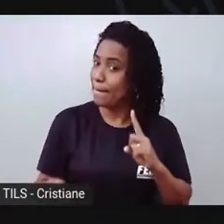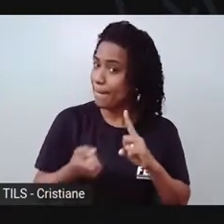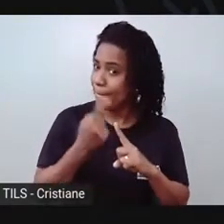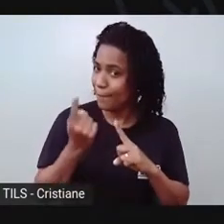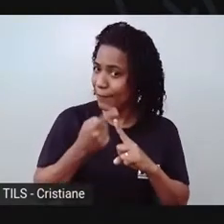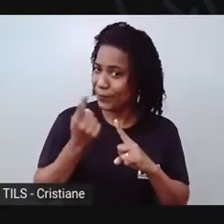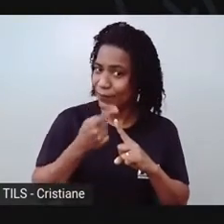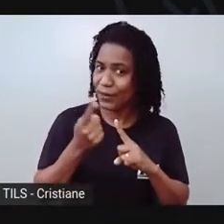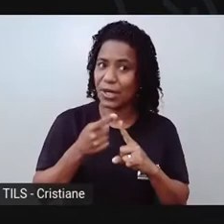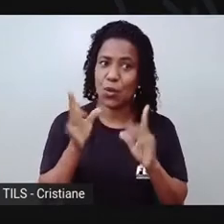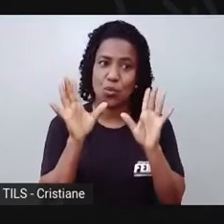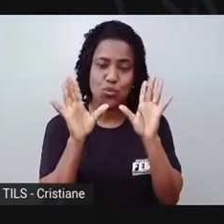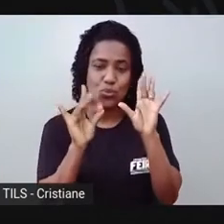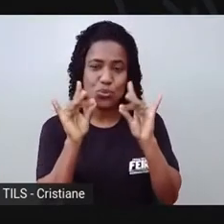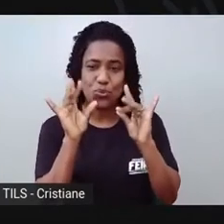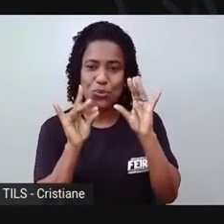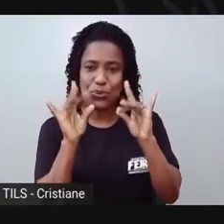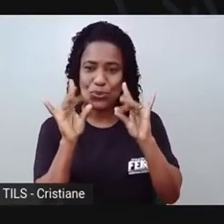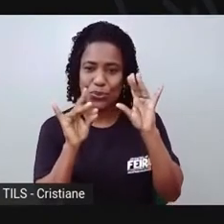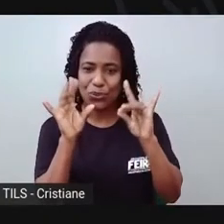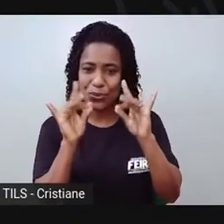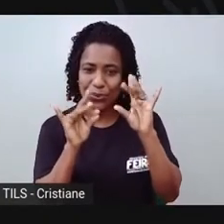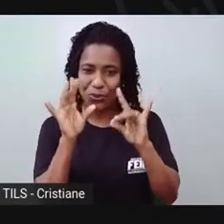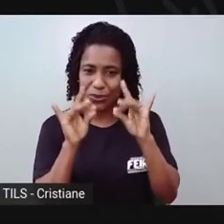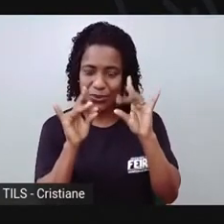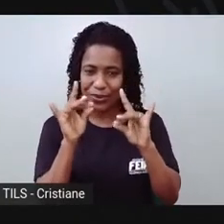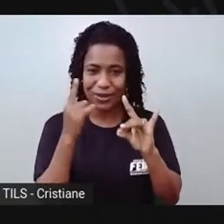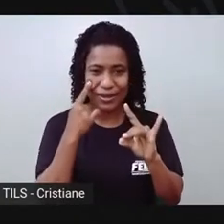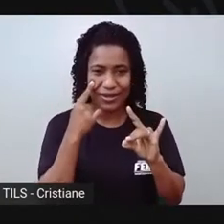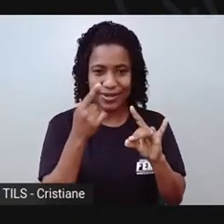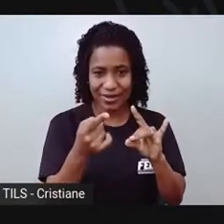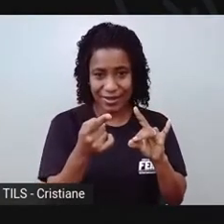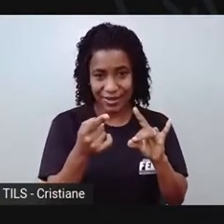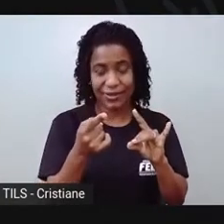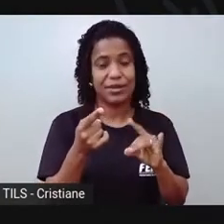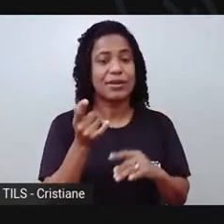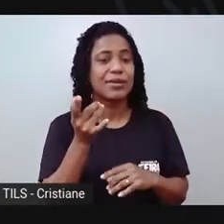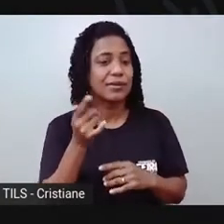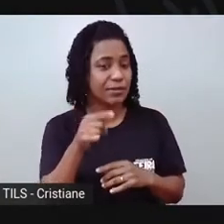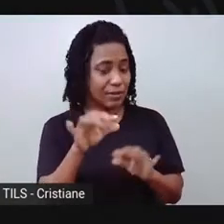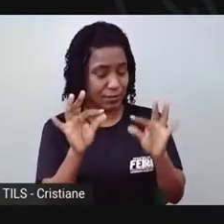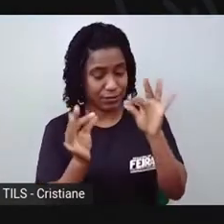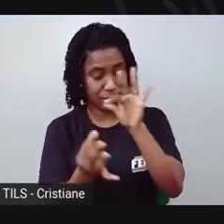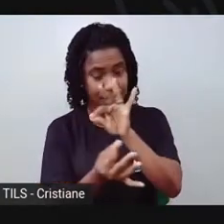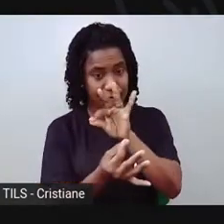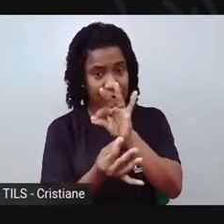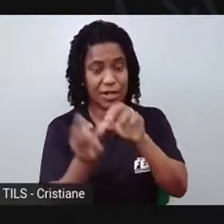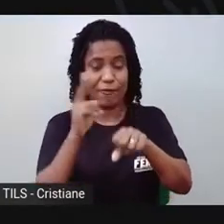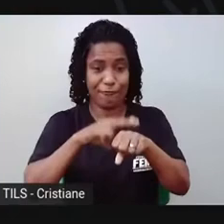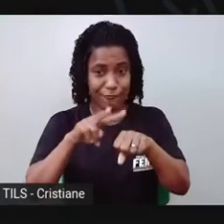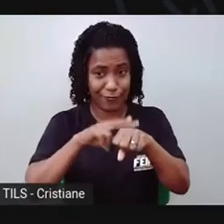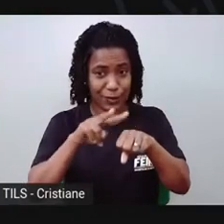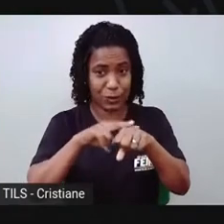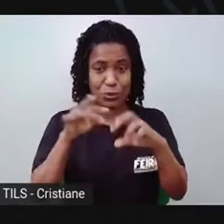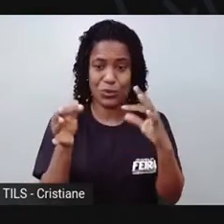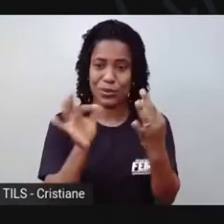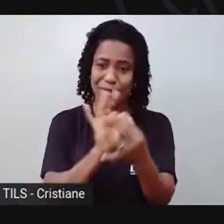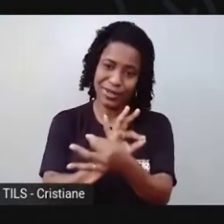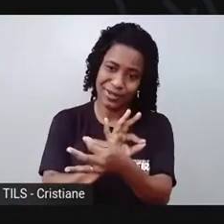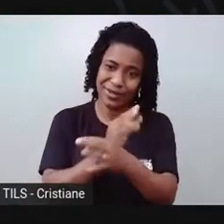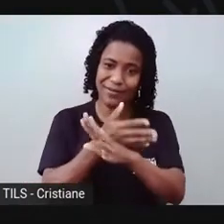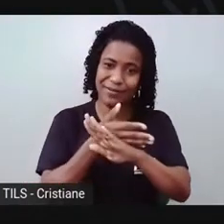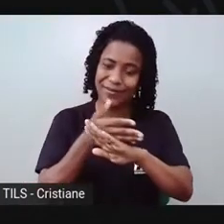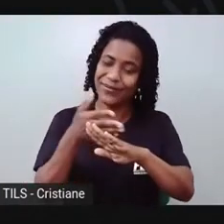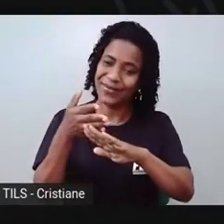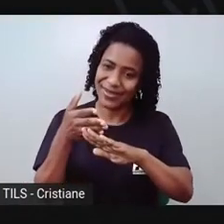vou passar cola! Isso! Como desse lado a minha forminha é verde e desse lado ela é branca... Eu vou